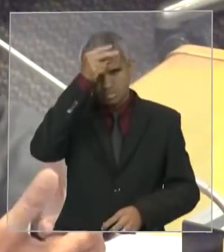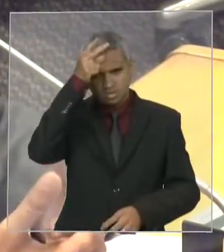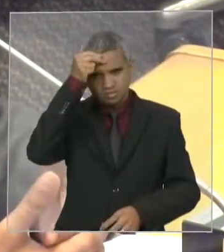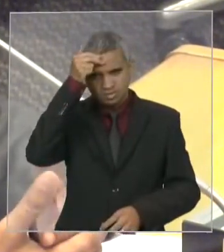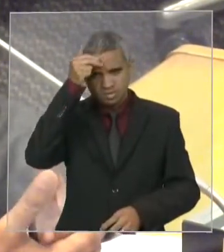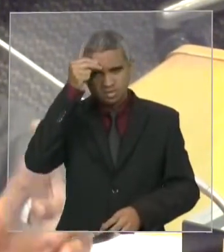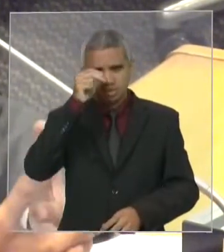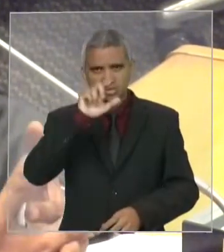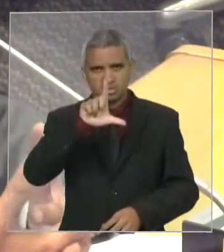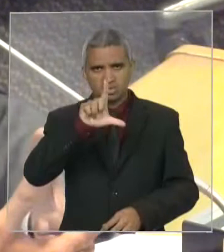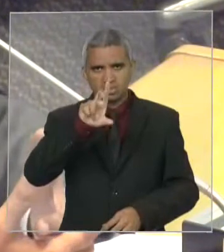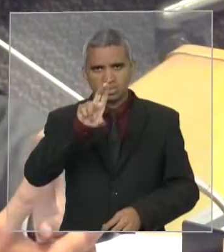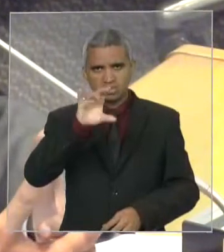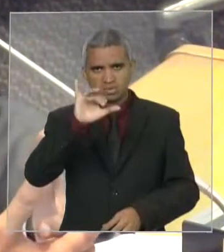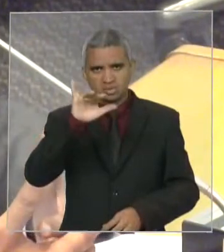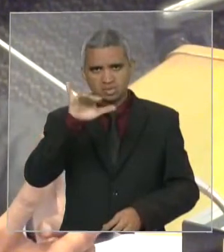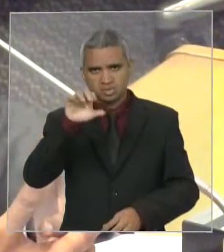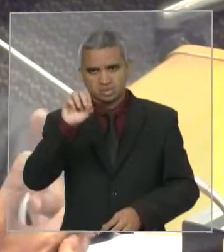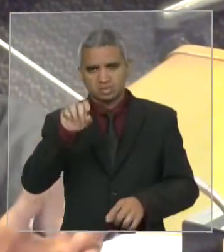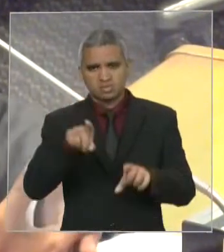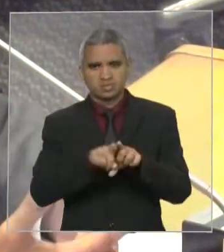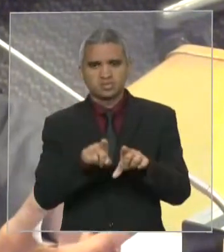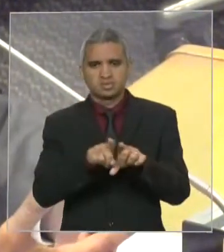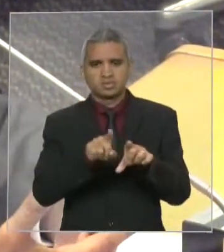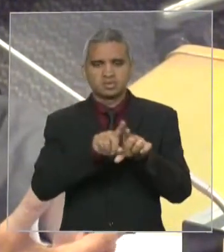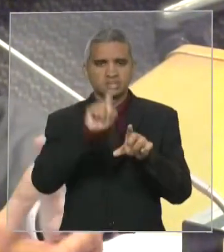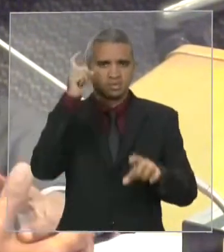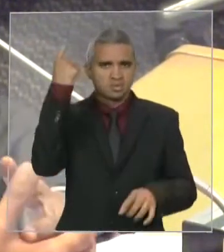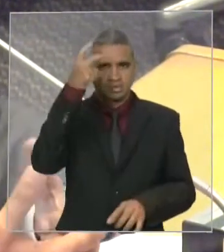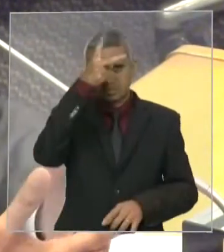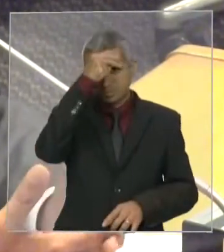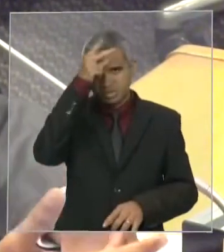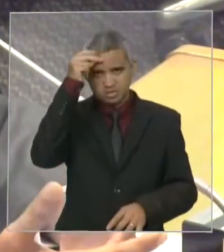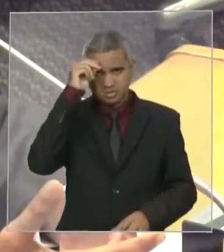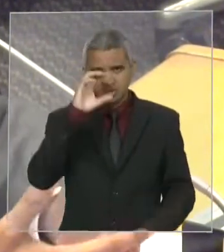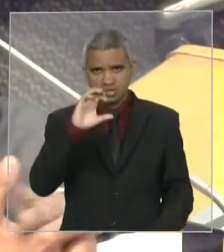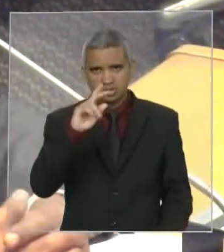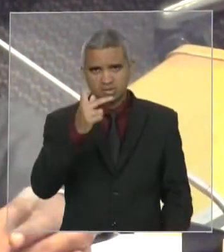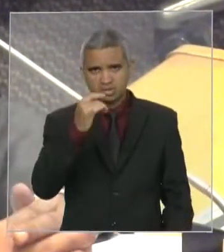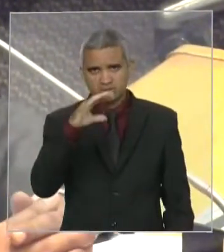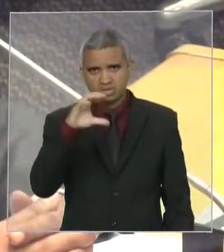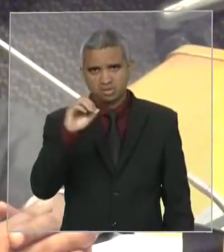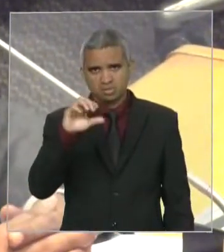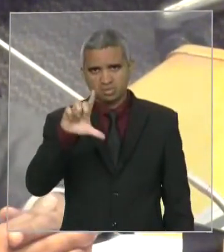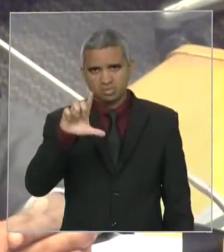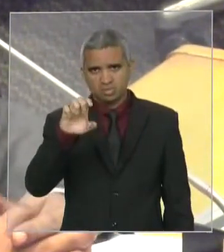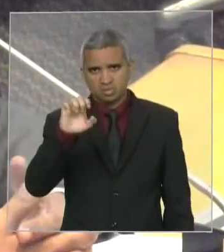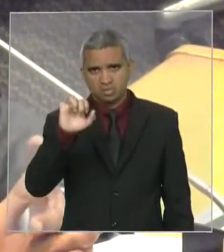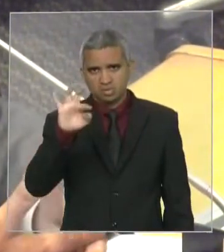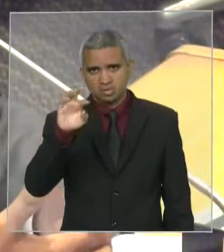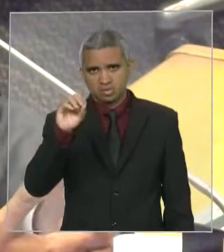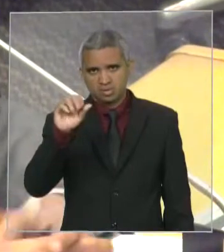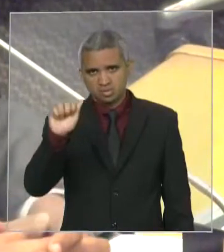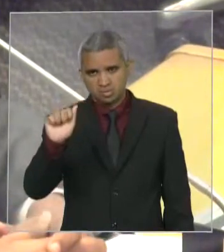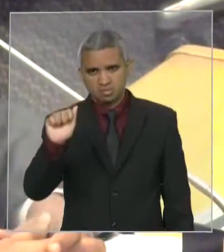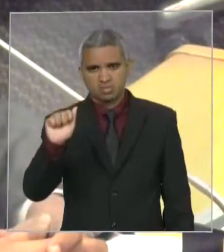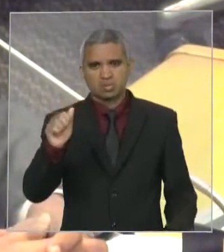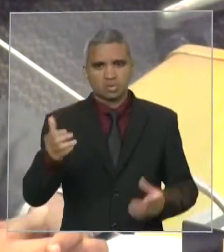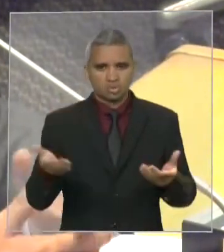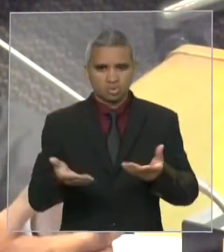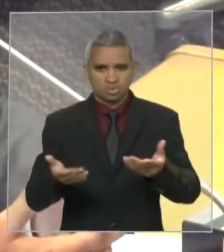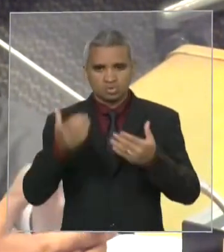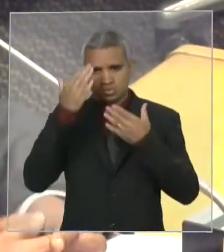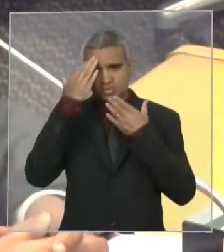-prefeito Chico Leitoa, que era um grande defensor dessa obra e hoje, graças a Deus, é uma realidade e um